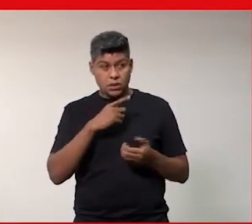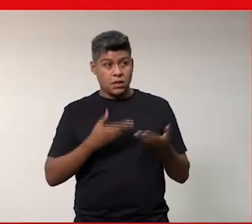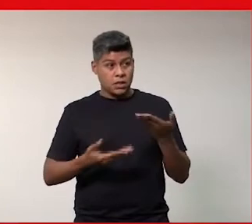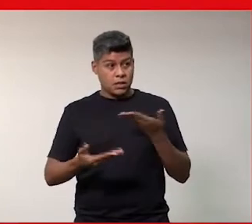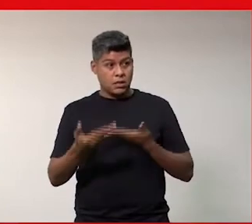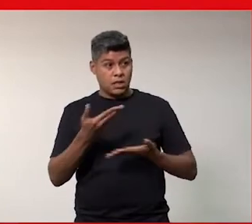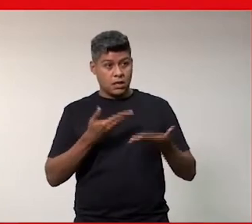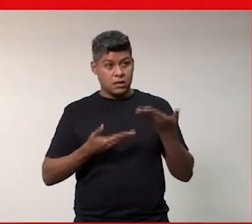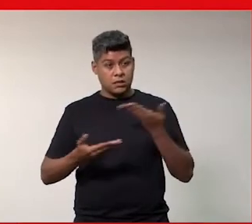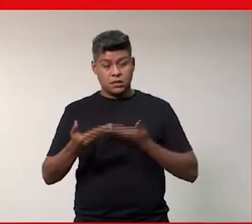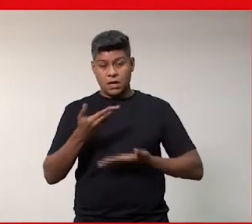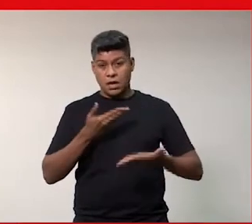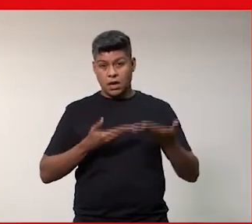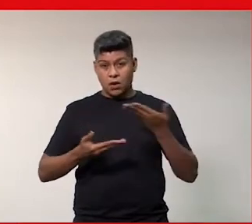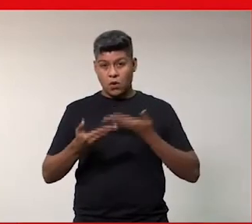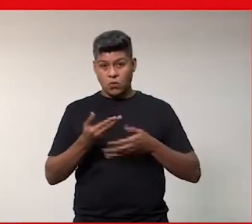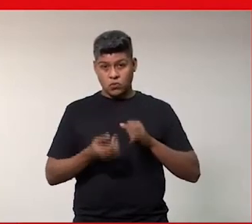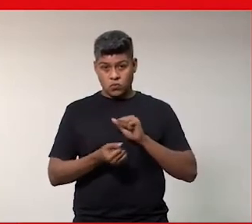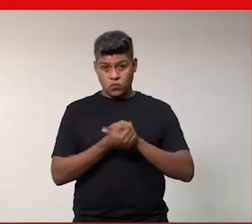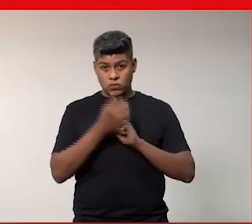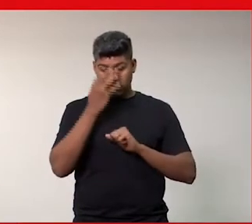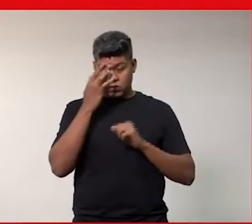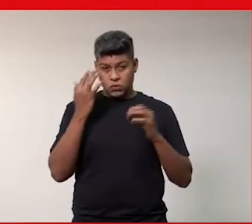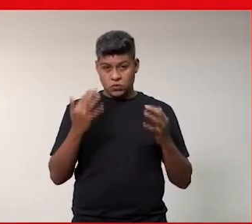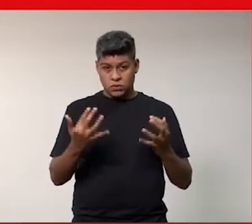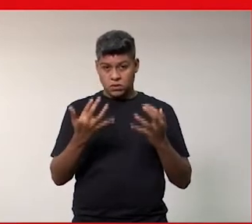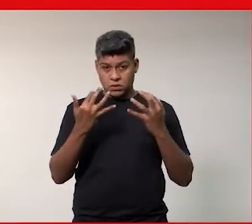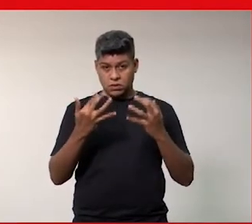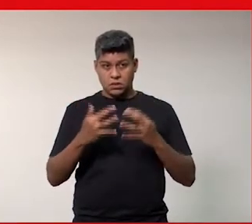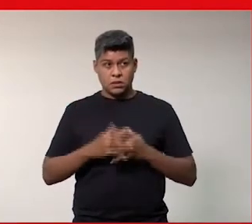direta com o público que está nos assistindo